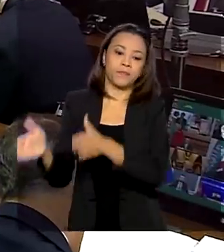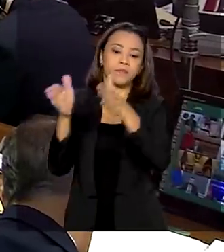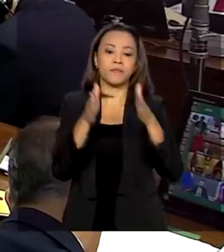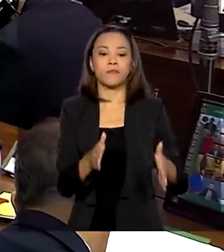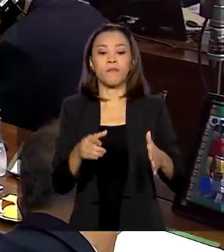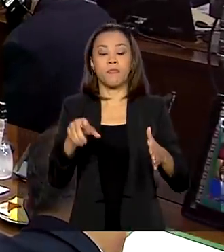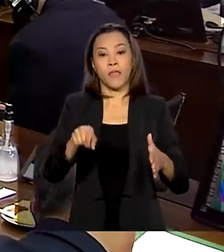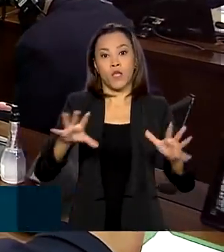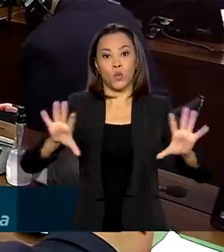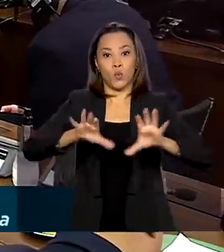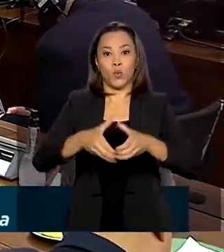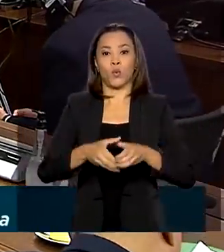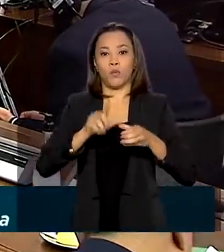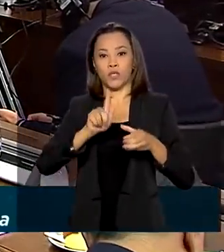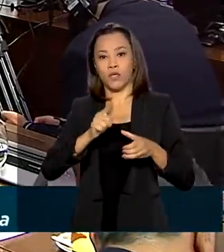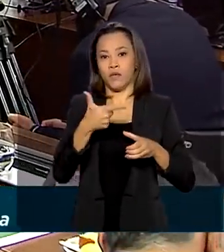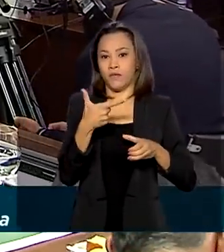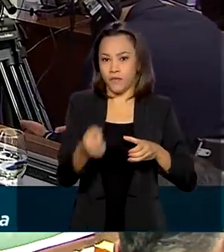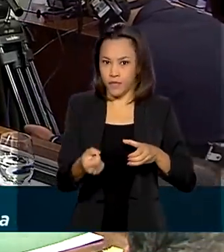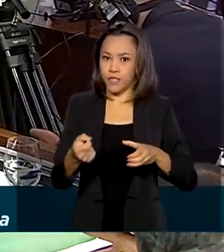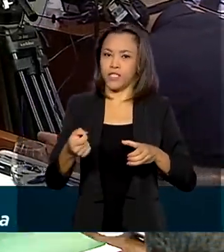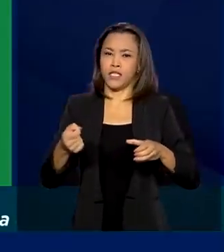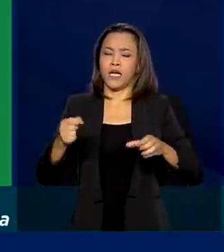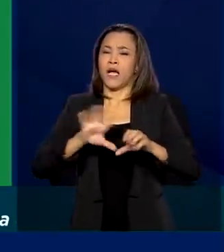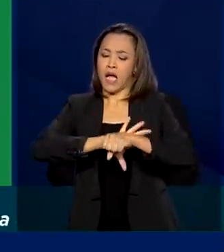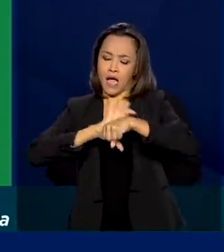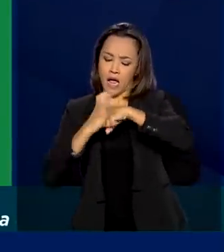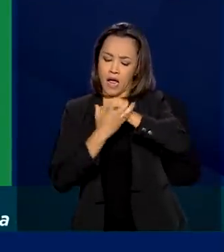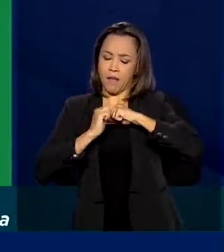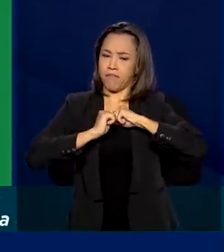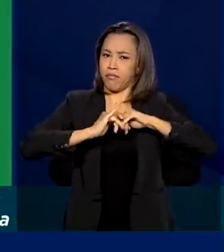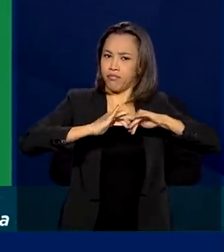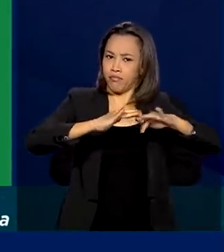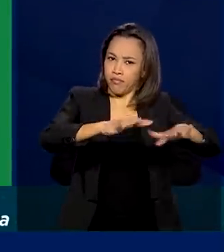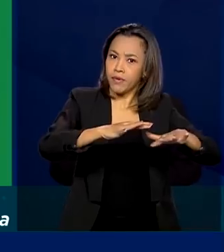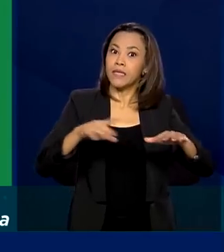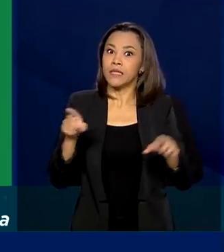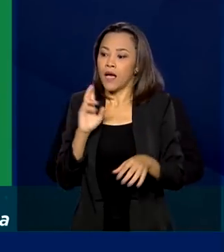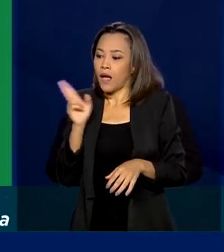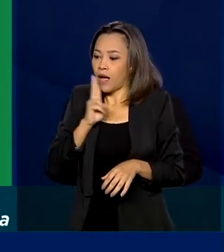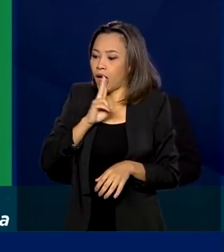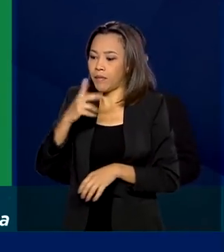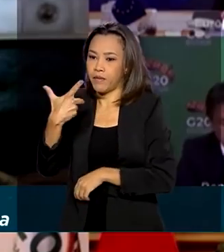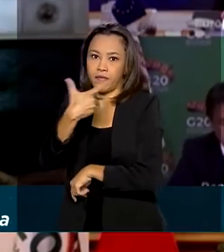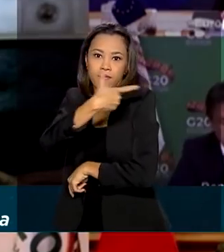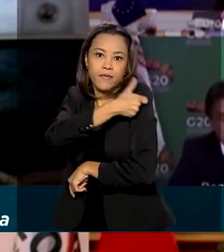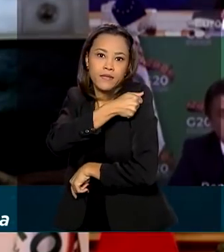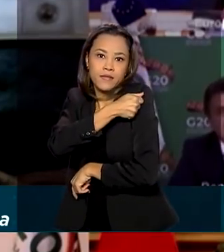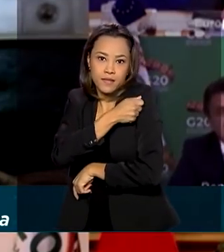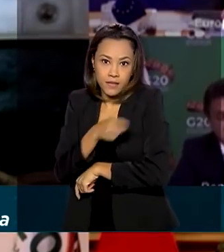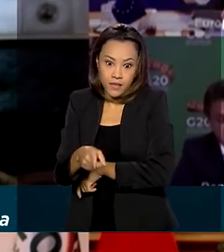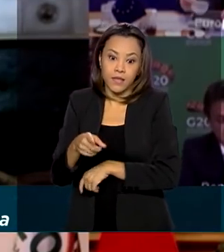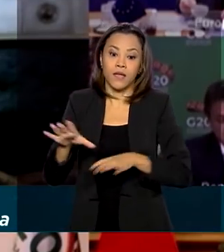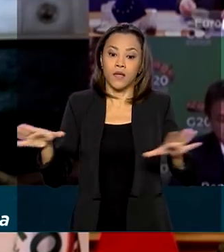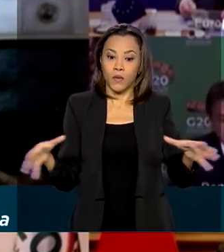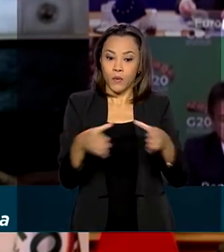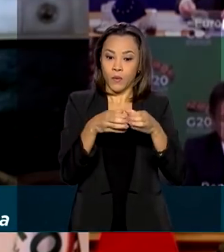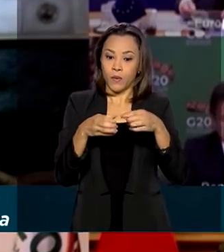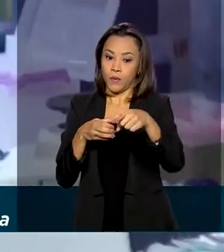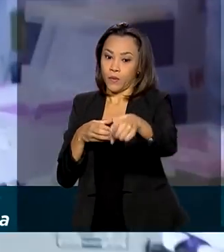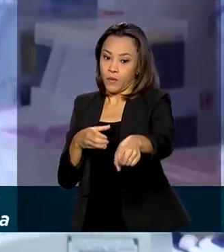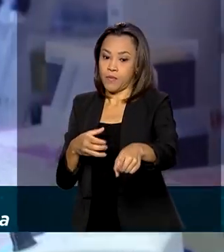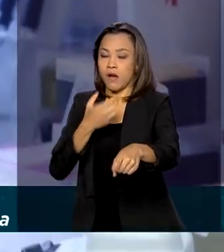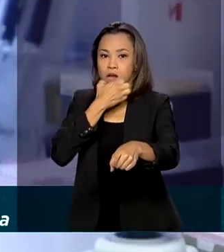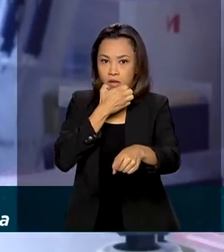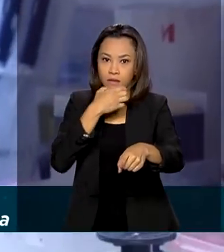debate do G20, a pandemia de covid-19 e a necessidade de uma vacina rápida e eficaz. O Reino Unido destacou que em